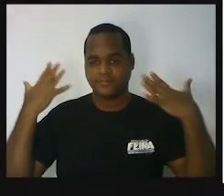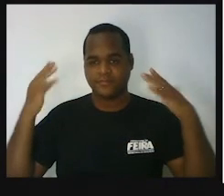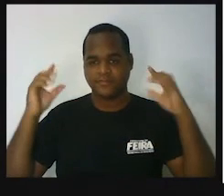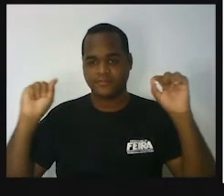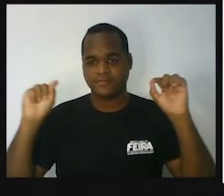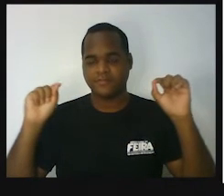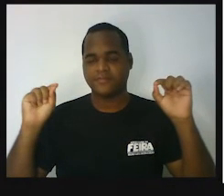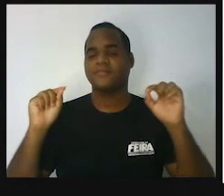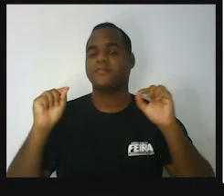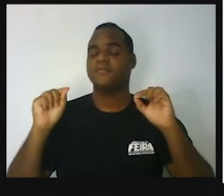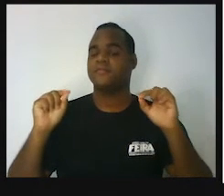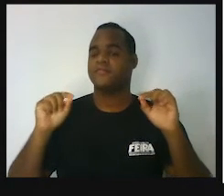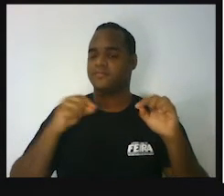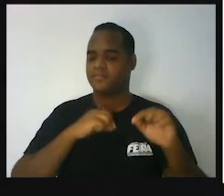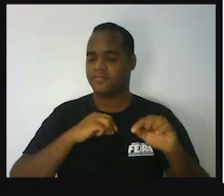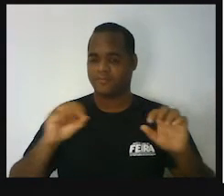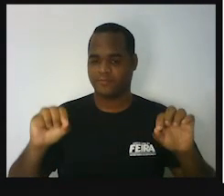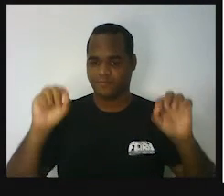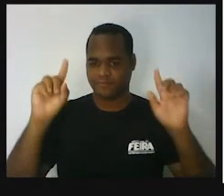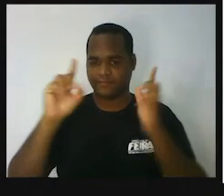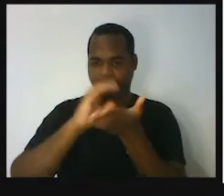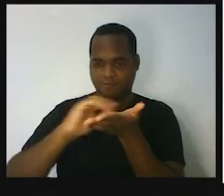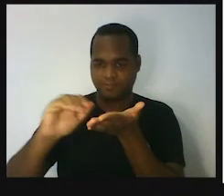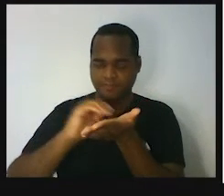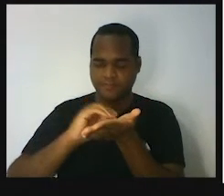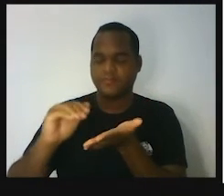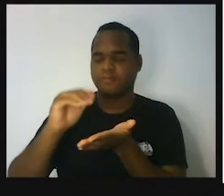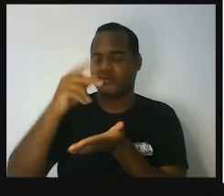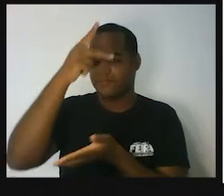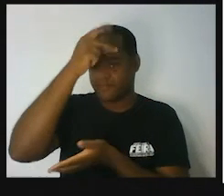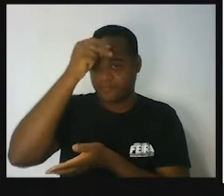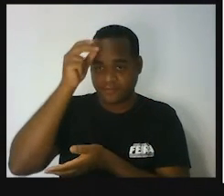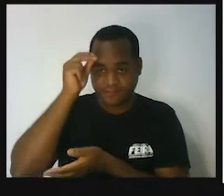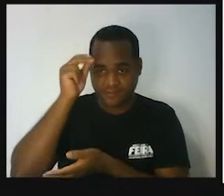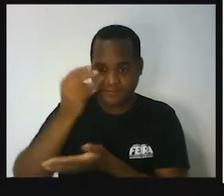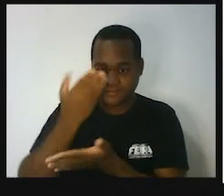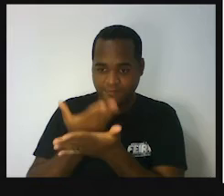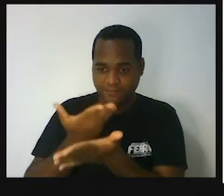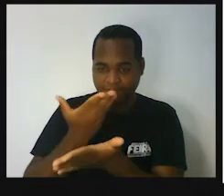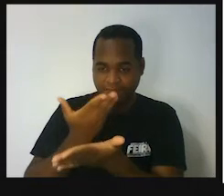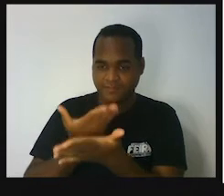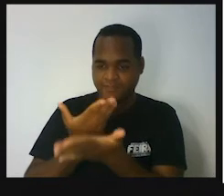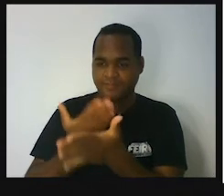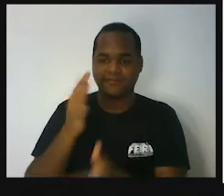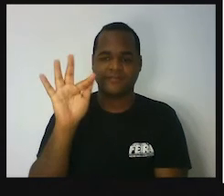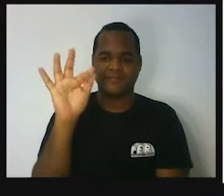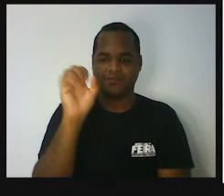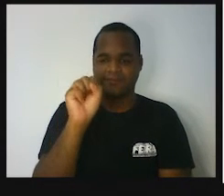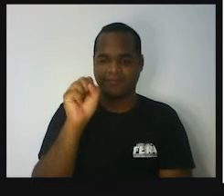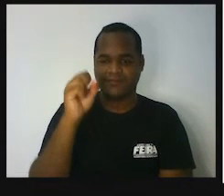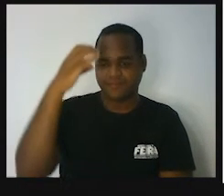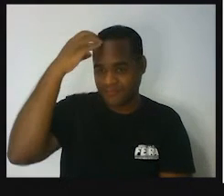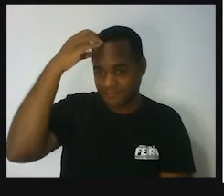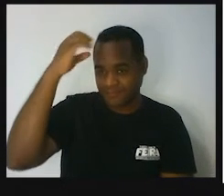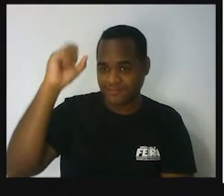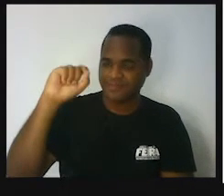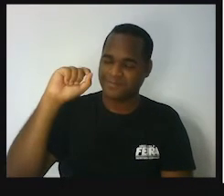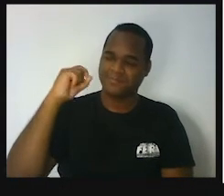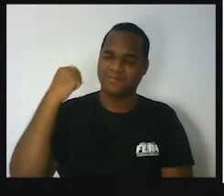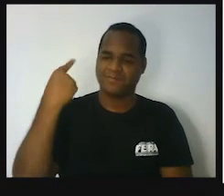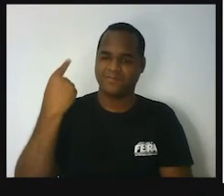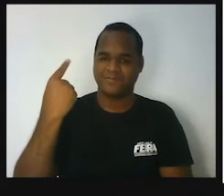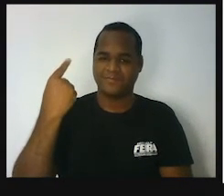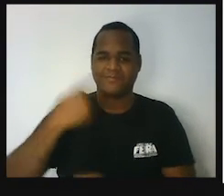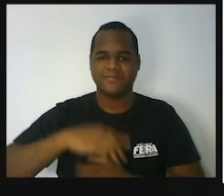o cartaz da Secretaria Municipal de Educação de Feira de Santana, nossa queridíssima e majestosa